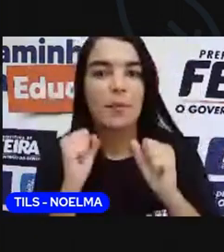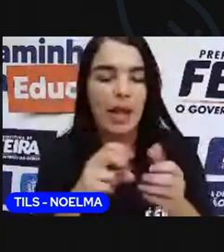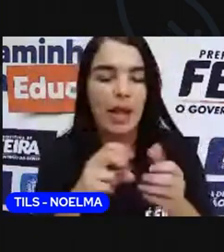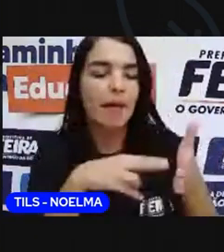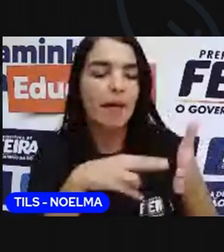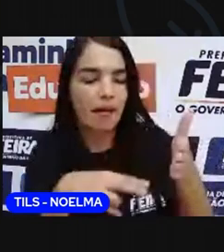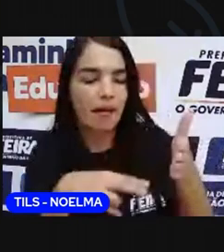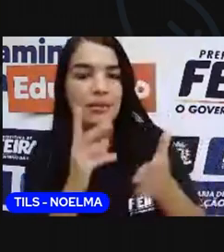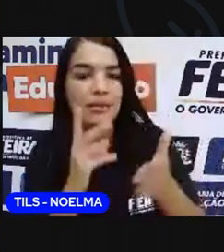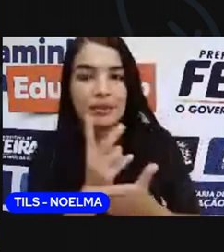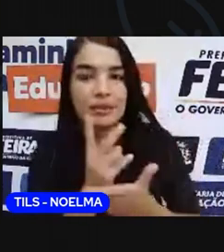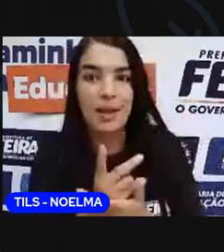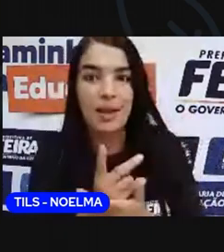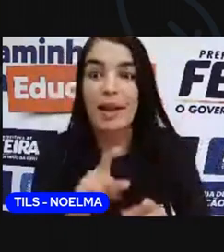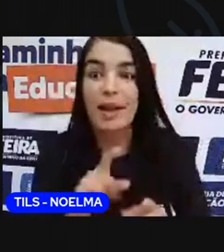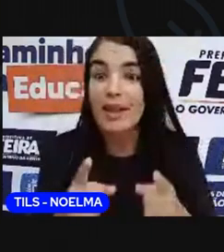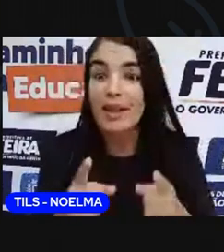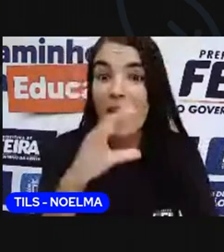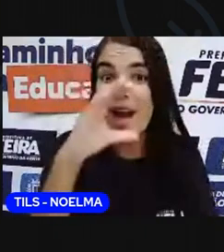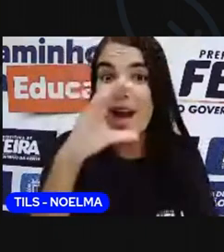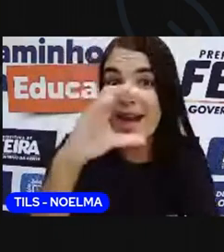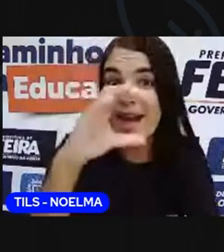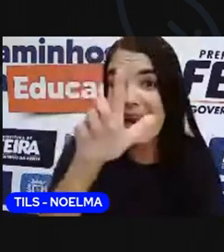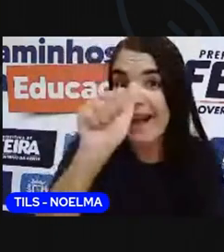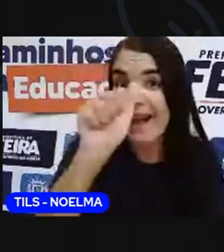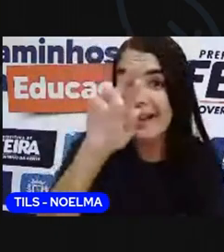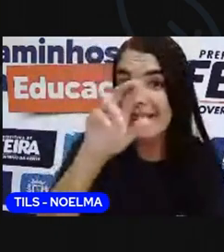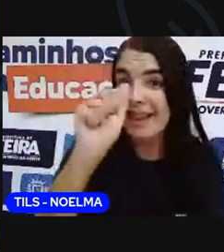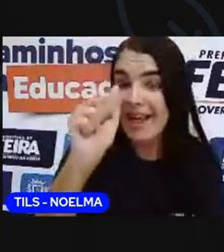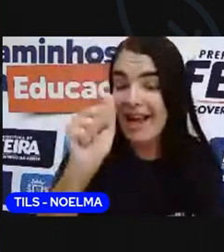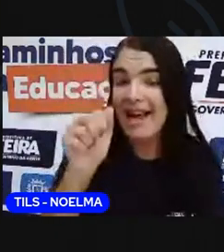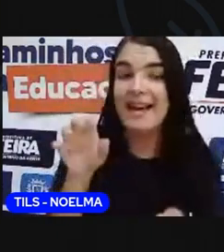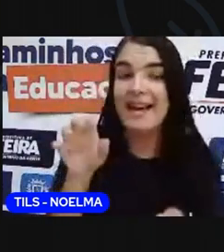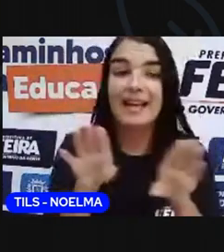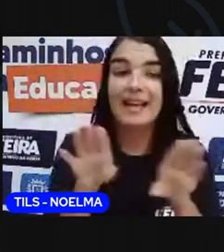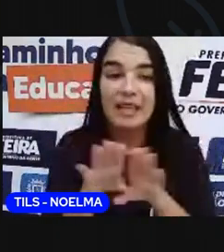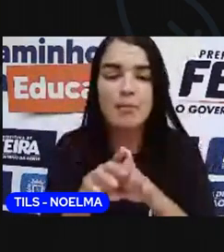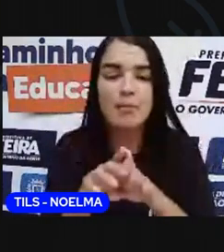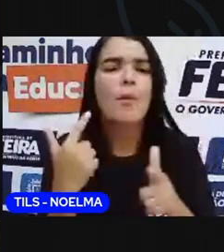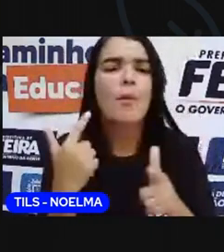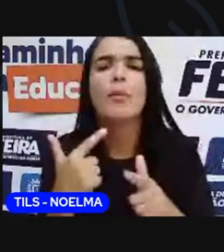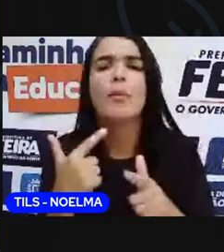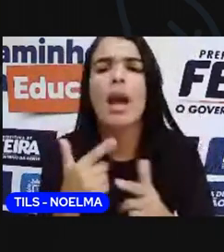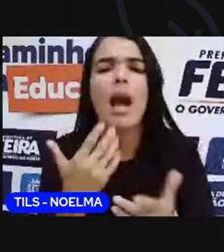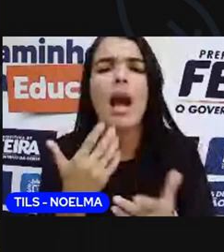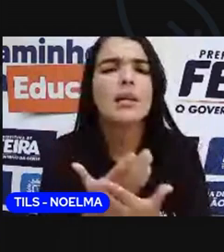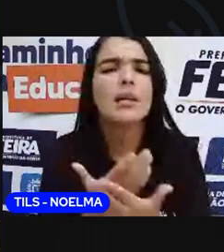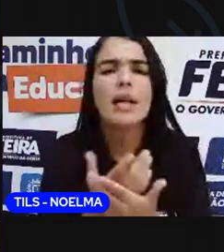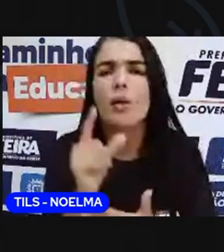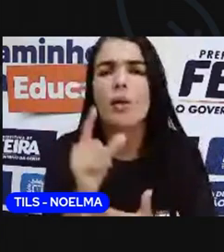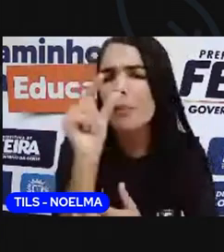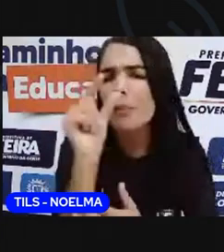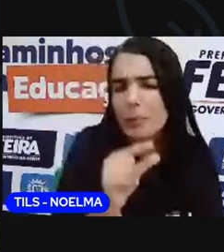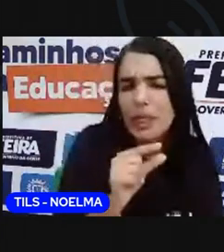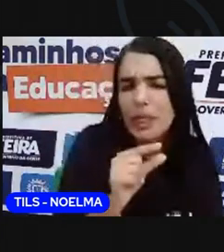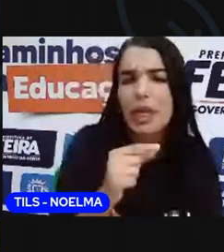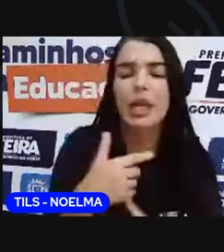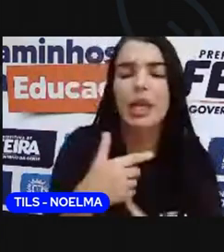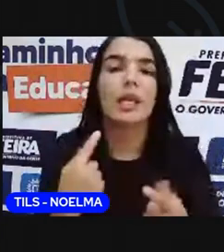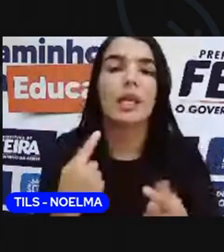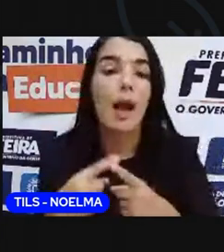lendo lá. Inclusive, Clara, que fez um comentário, né? Ela perguntou por que as aulas não estão sendo mais curtas.